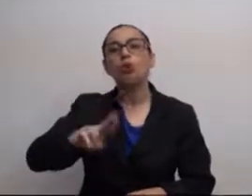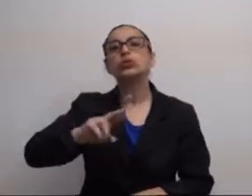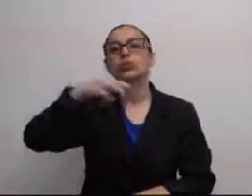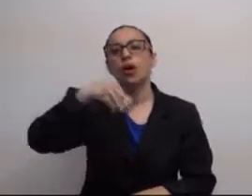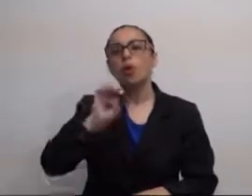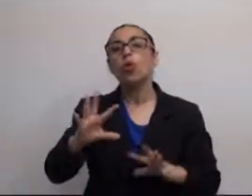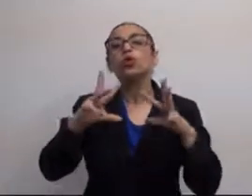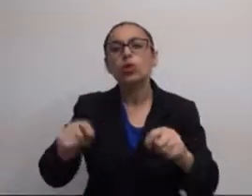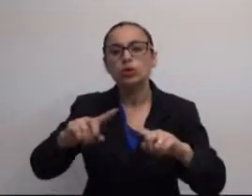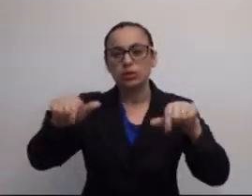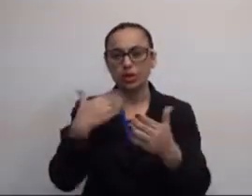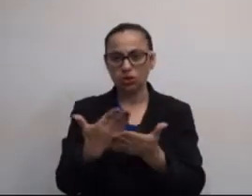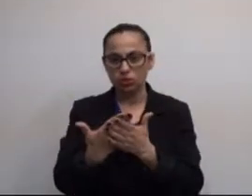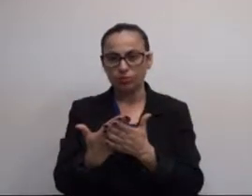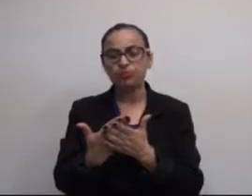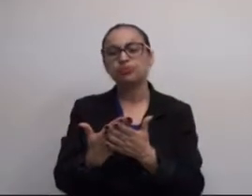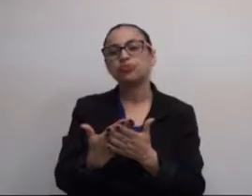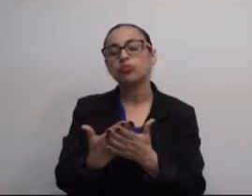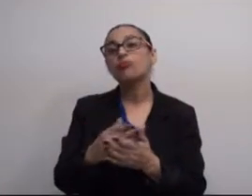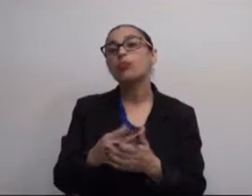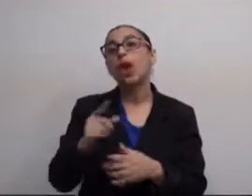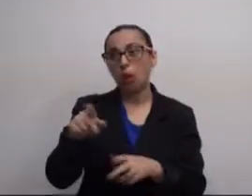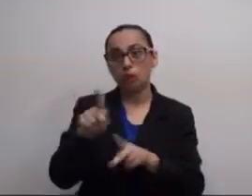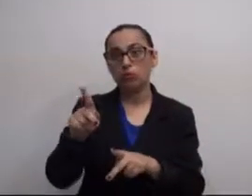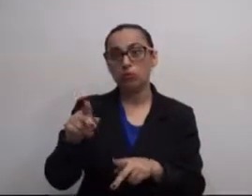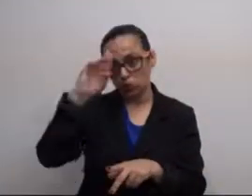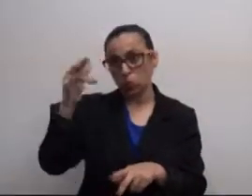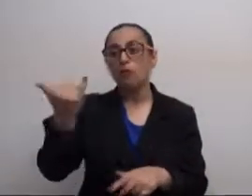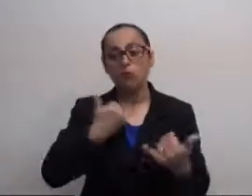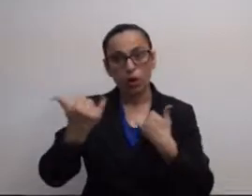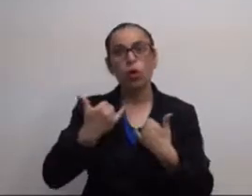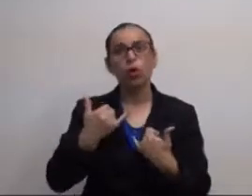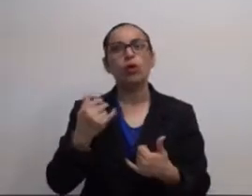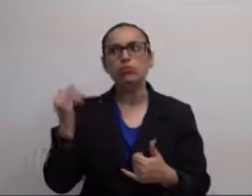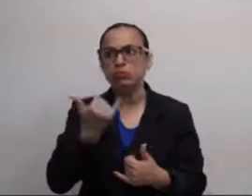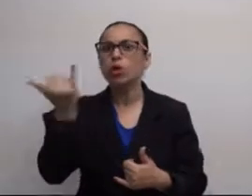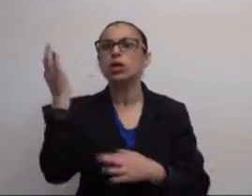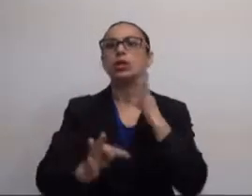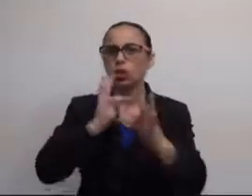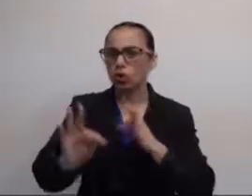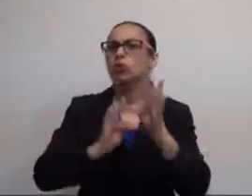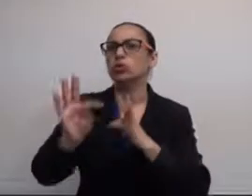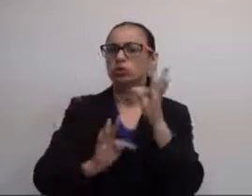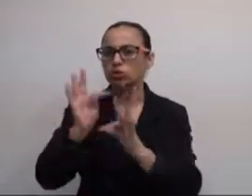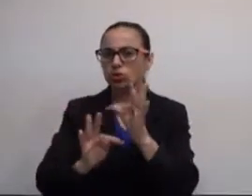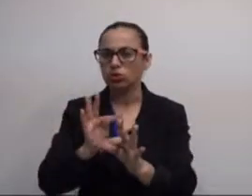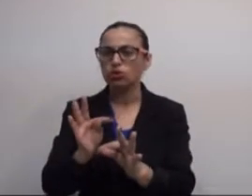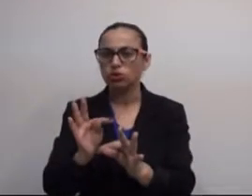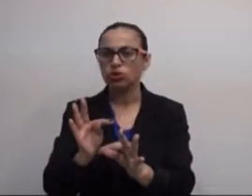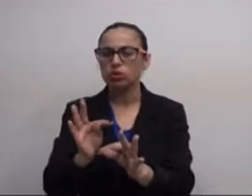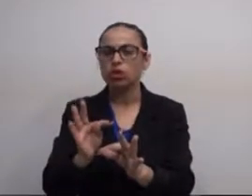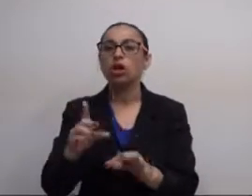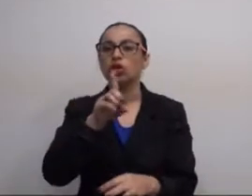com o diretor de uma das escolas que faz o uso do MOU em todas as suas salas de aula, ele fez questão de ressaltar